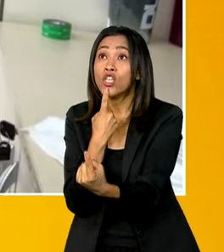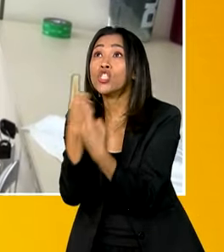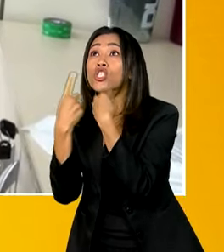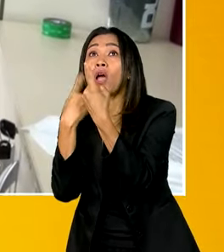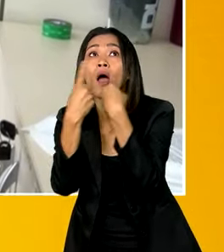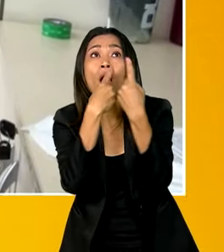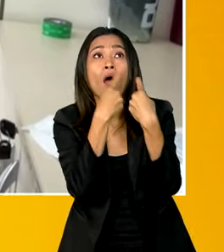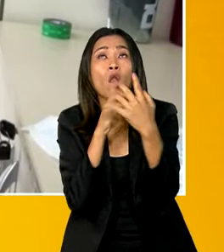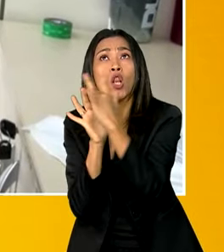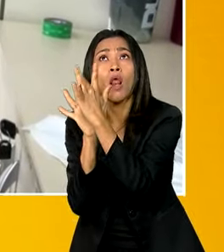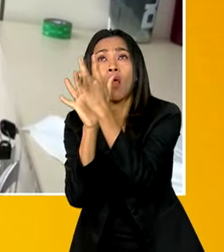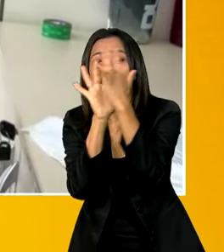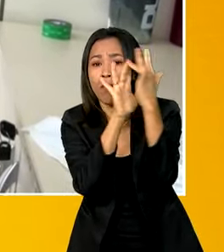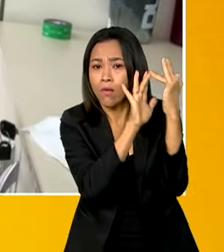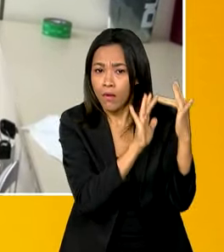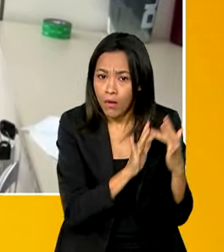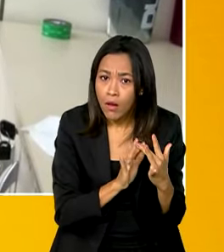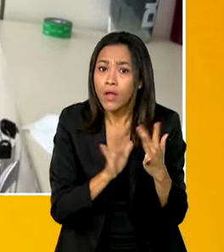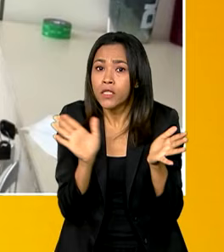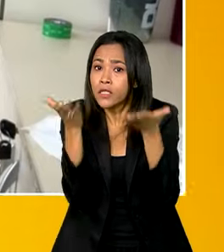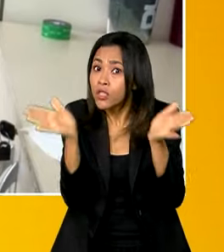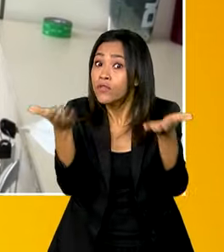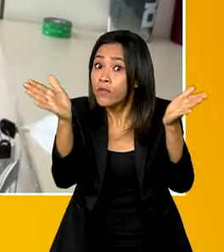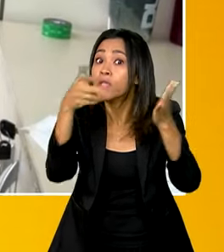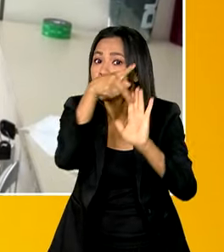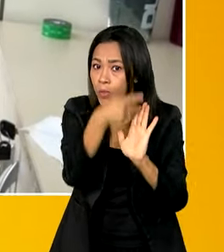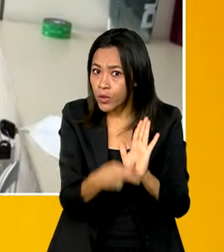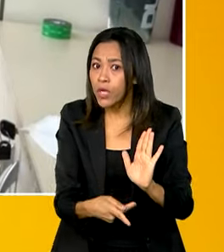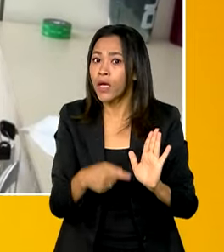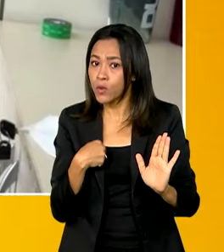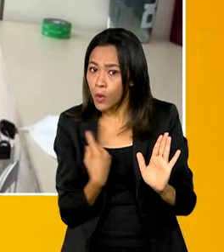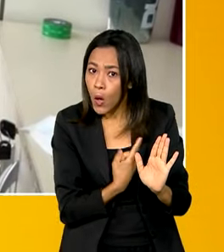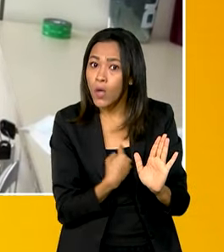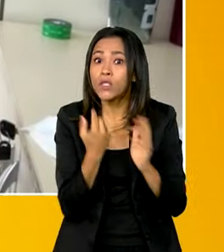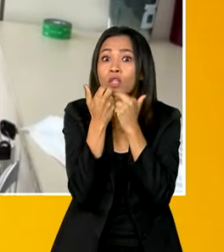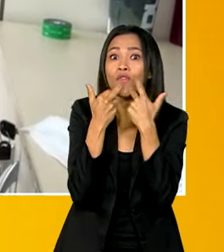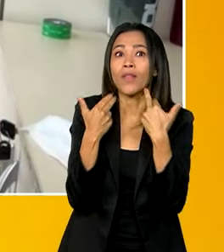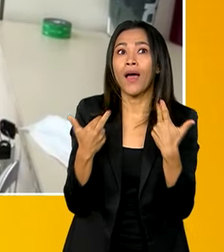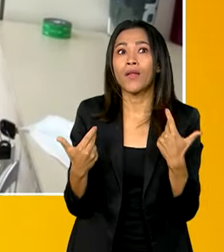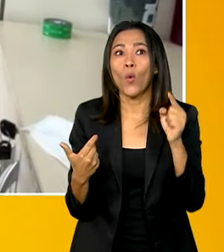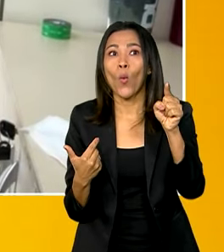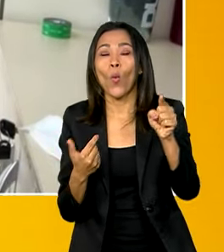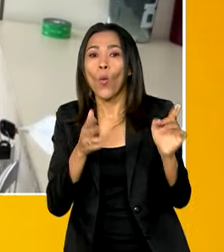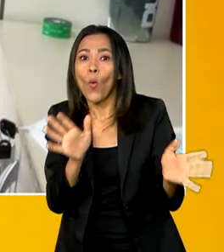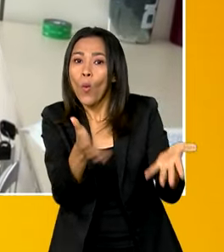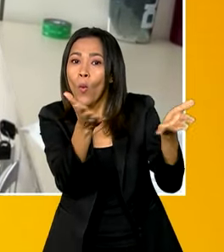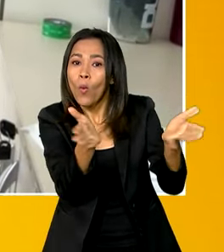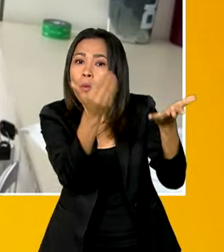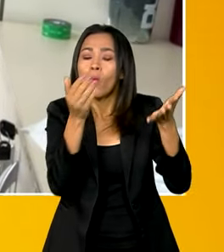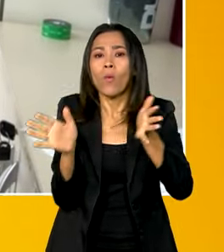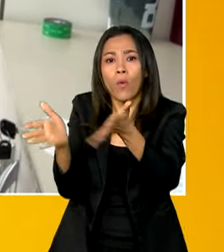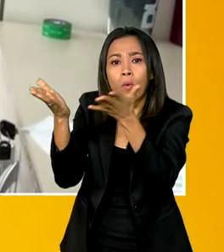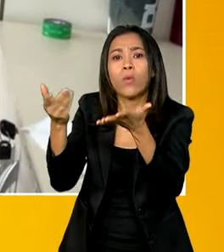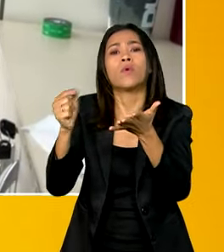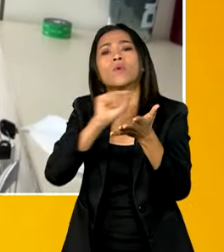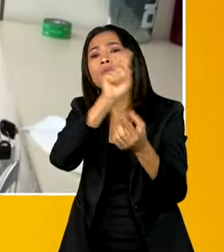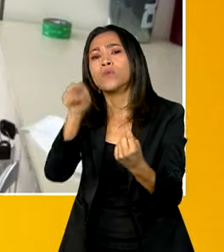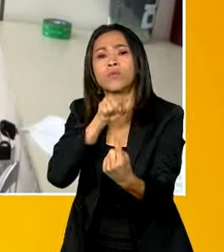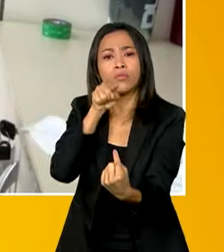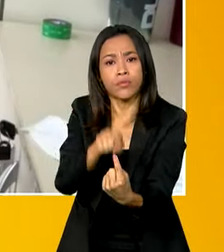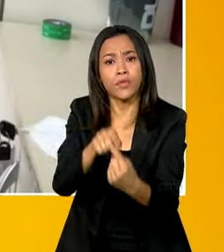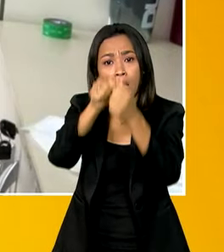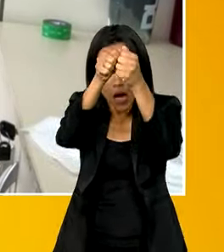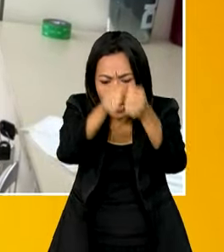do Brasil e estamos incentivando projetos inovadores, iniciativas comunitárias que visam